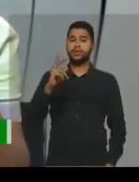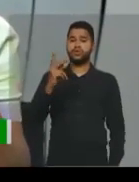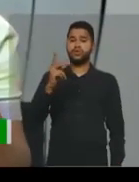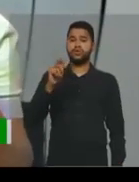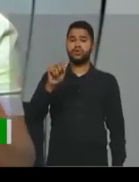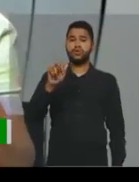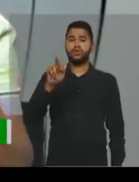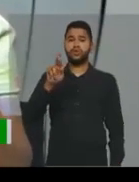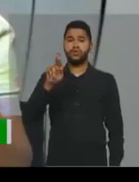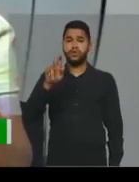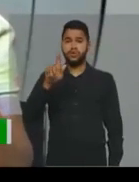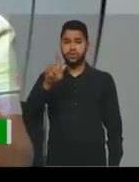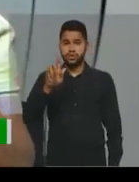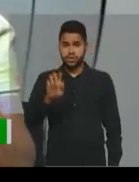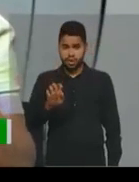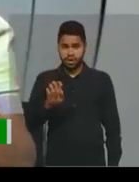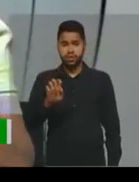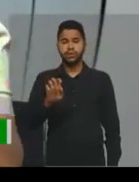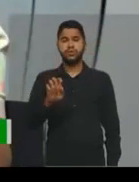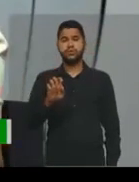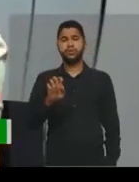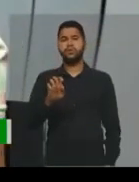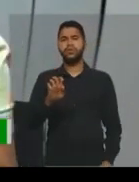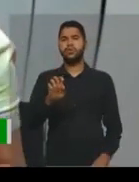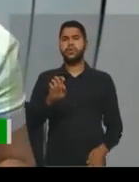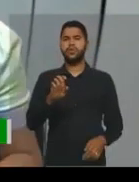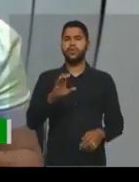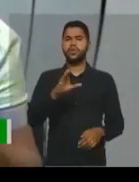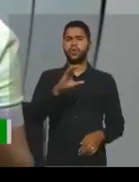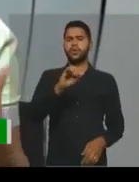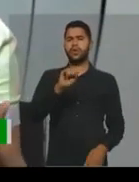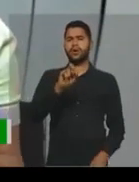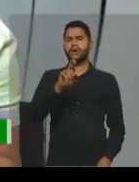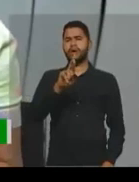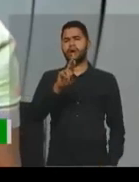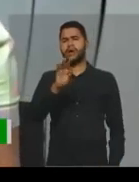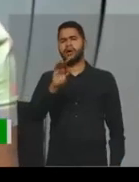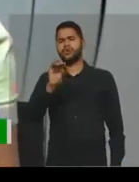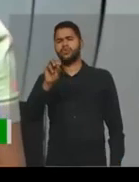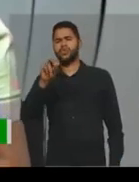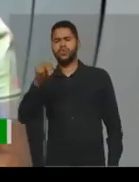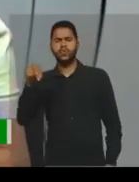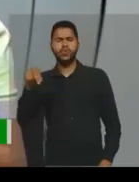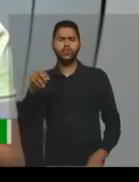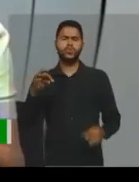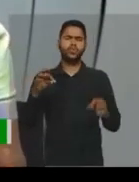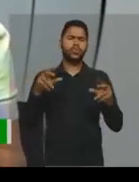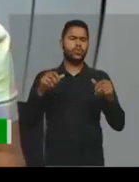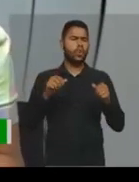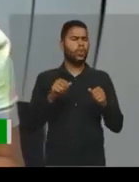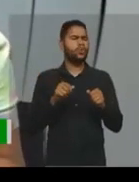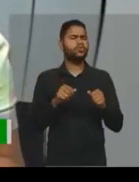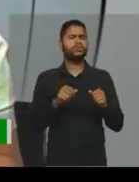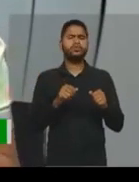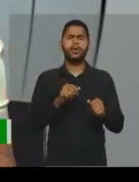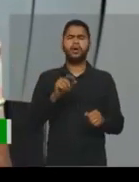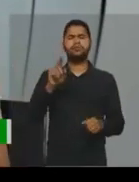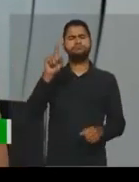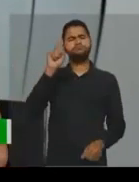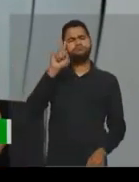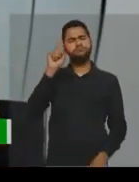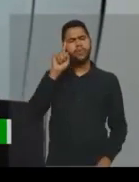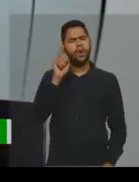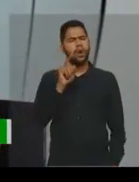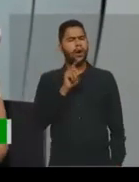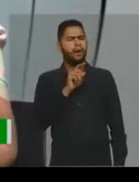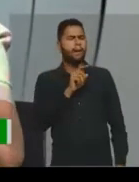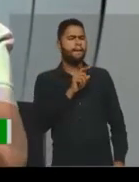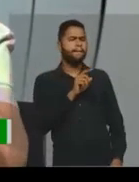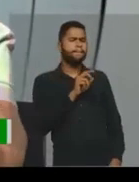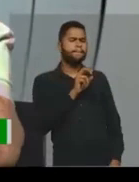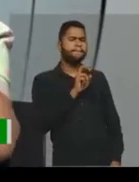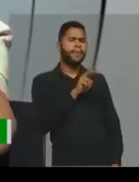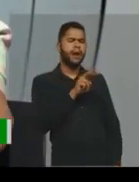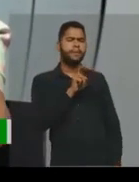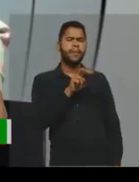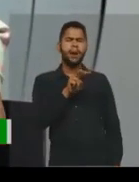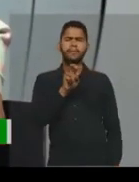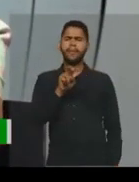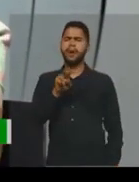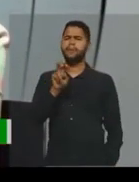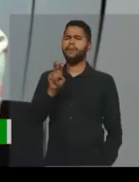os cartuns, as tirinhas, elas estão aí presentes em todos os